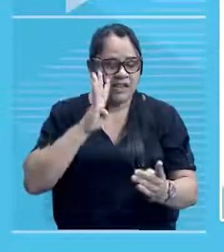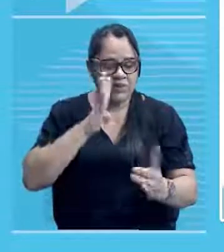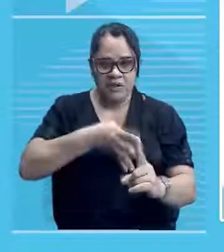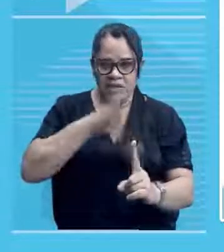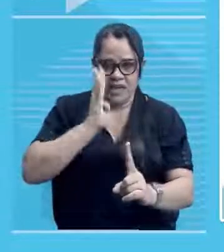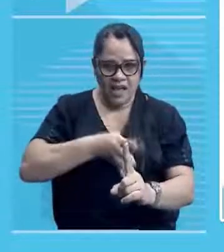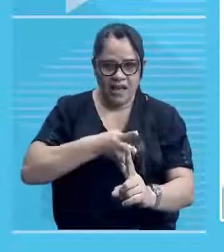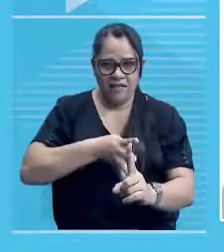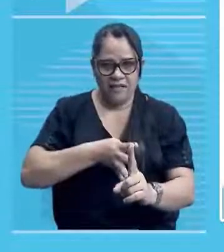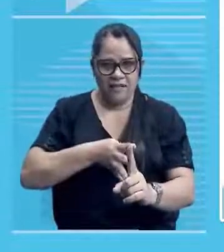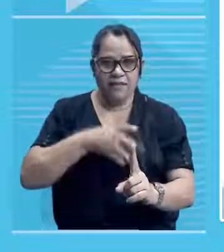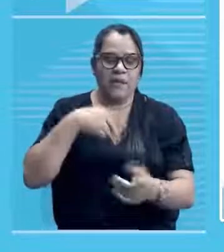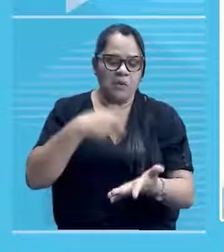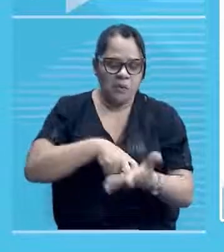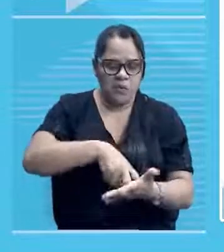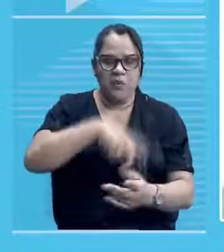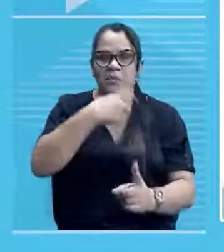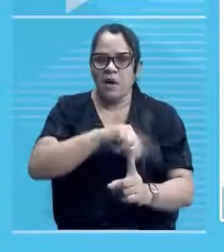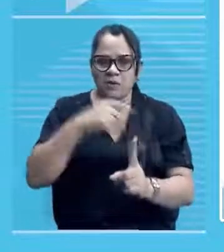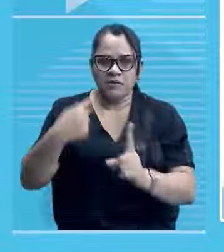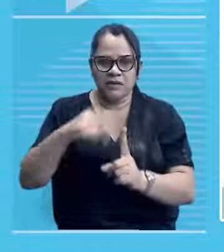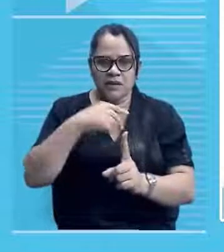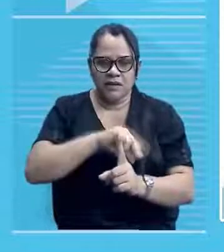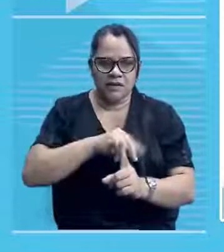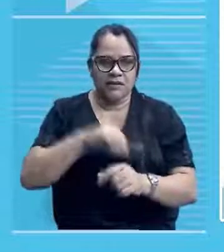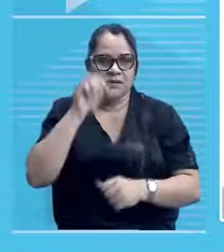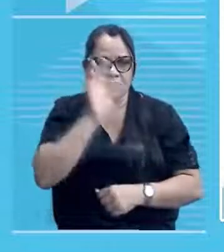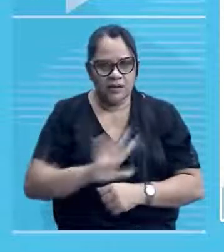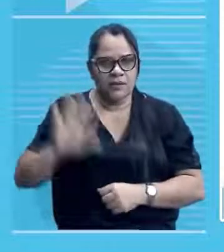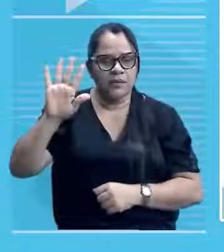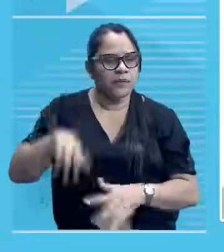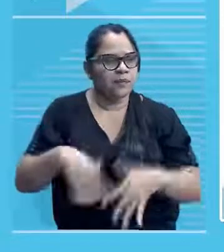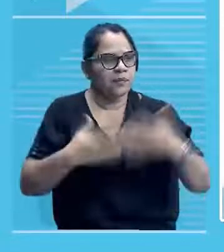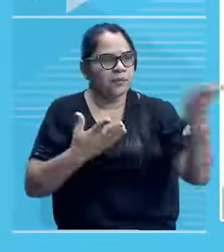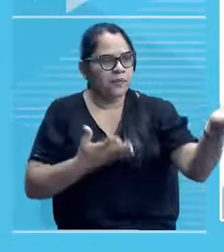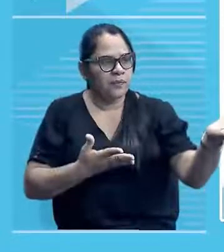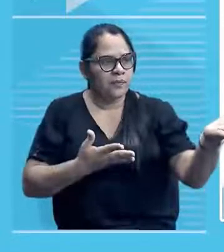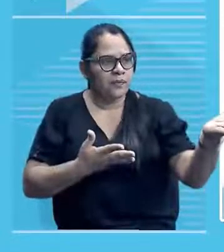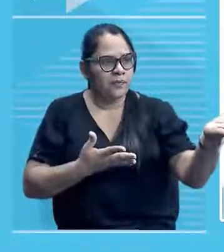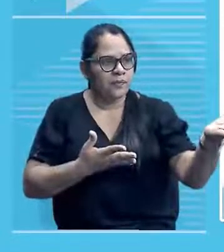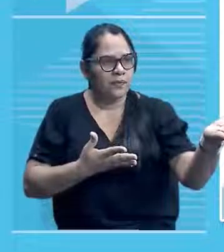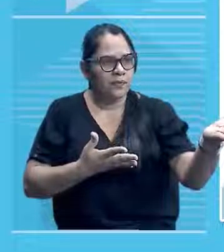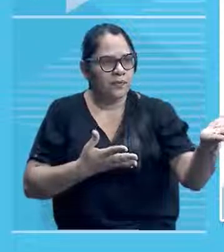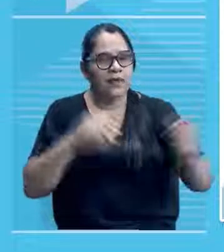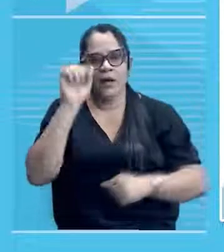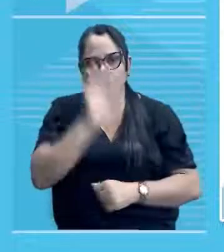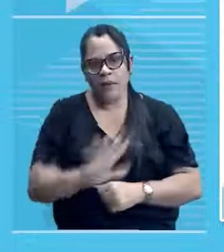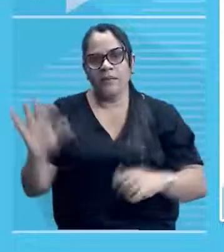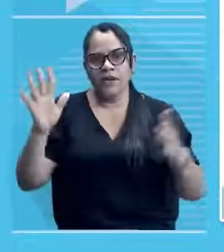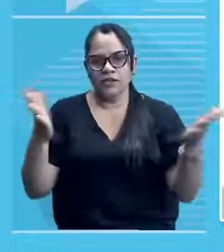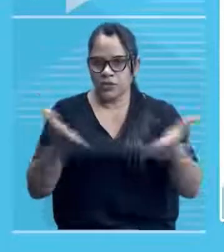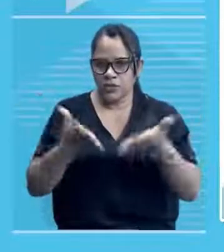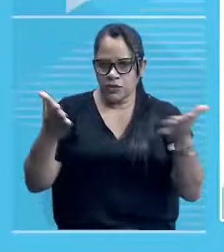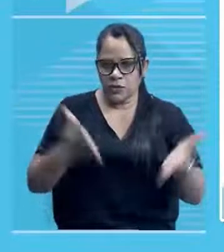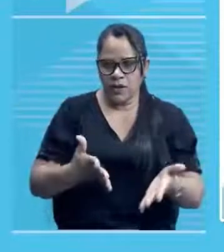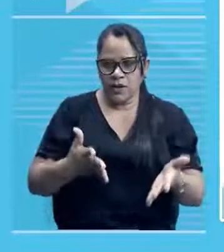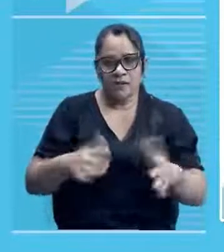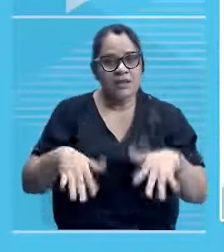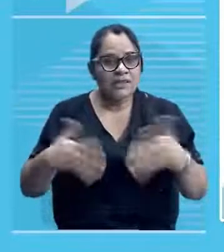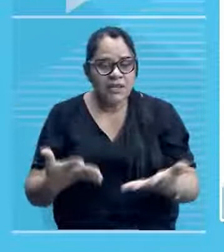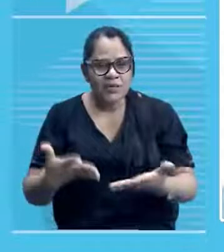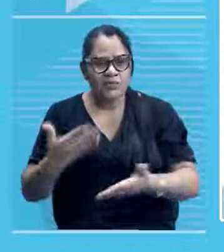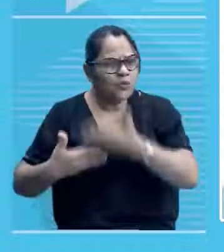imagem você vê atualmente, né? Uma imagem bem atual, né? No passado nem sempre